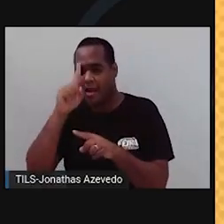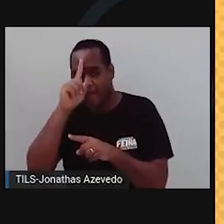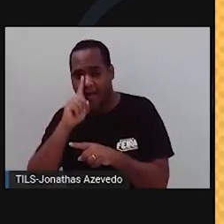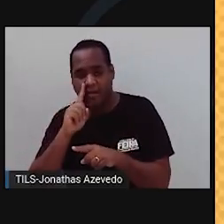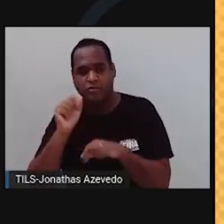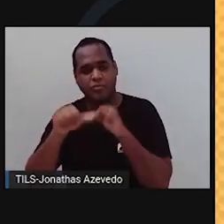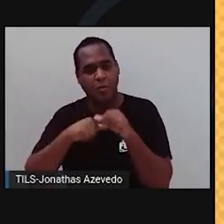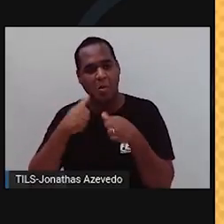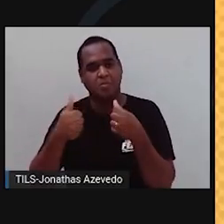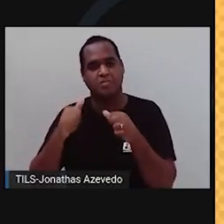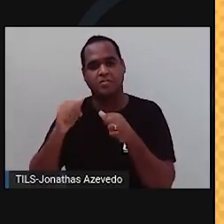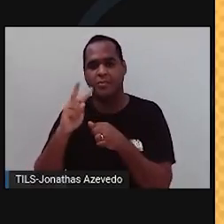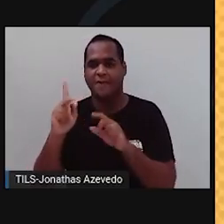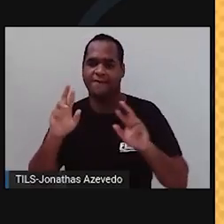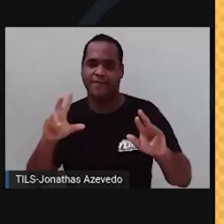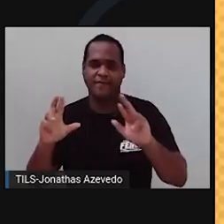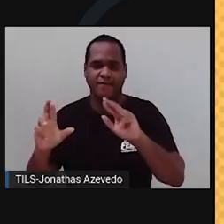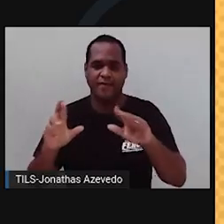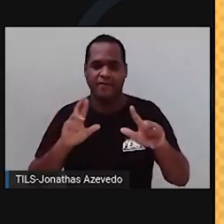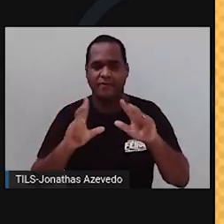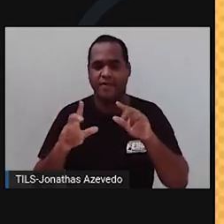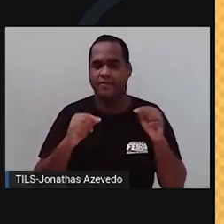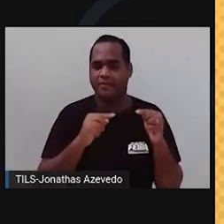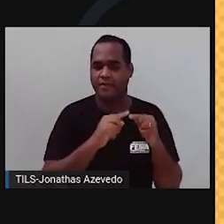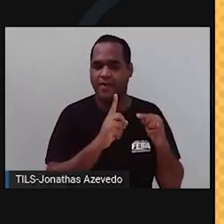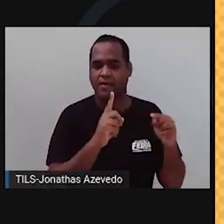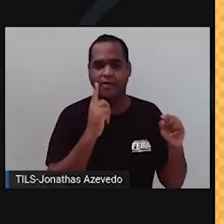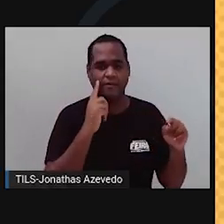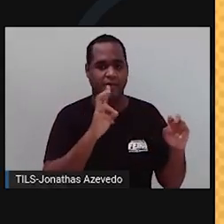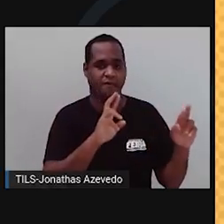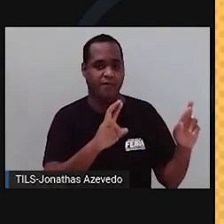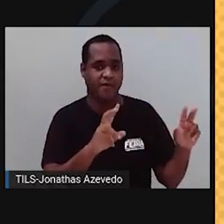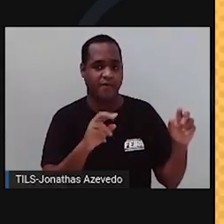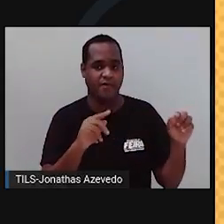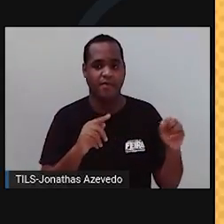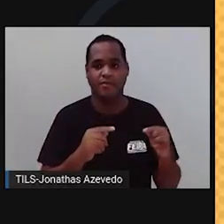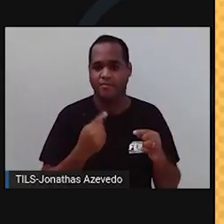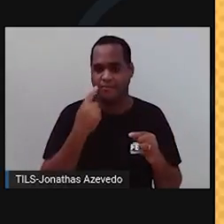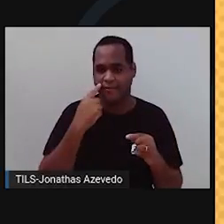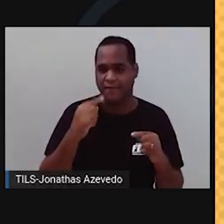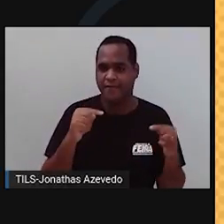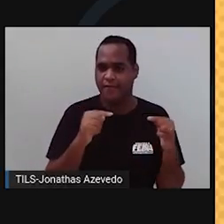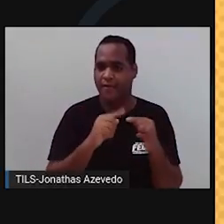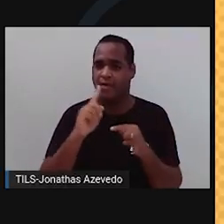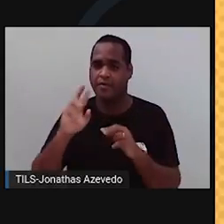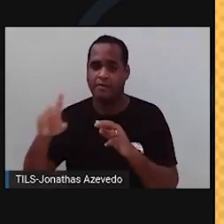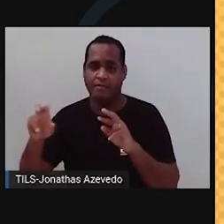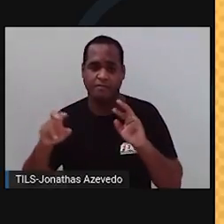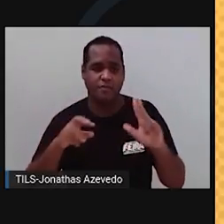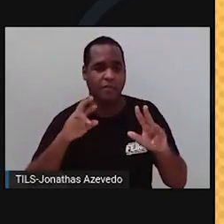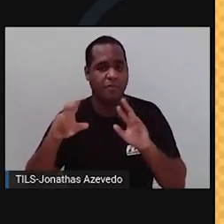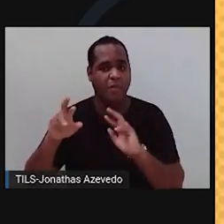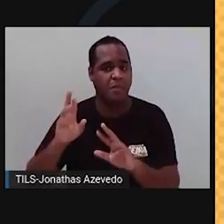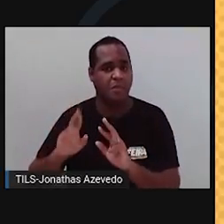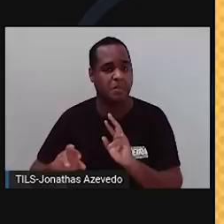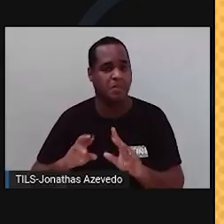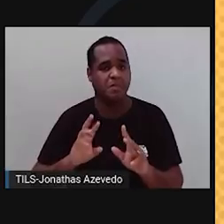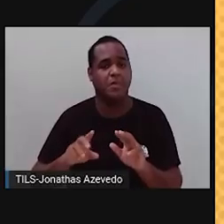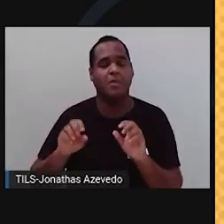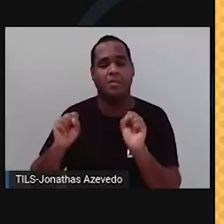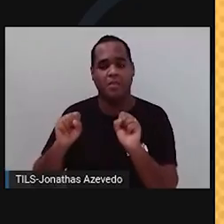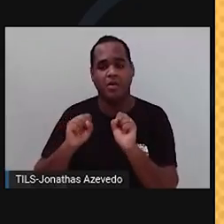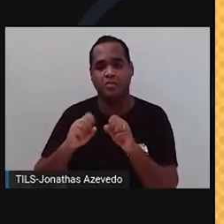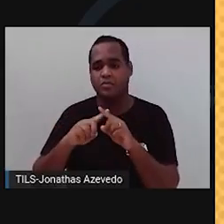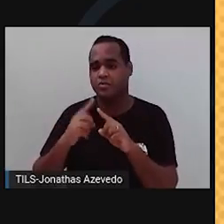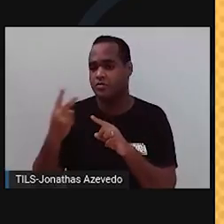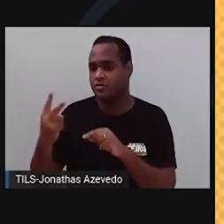Então, na segunda geração, quando as ervilhas heterozigóticas cruzarem, seus bebês podem ter qualquer um dos três genótipos possíveis, com os dois